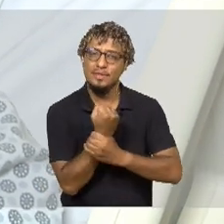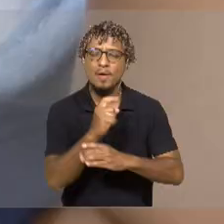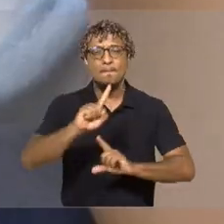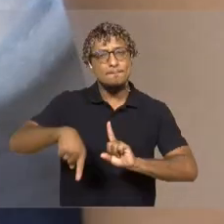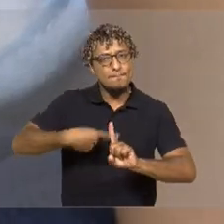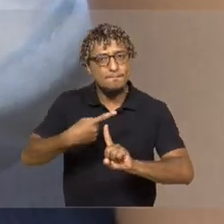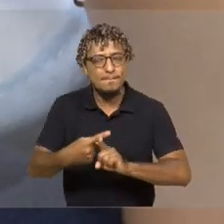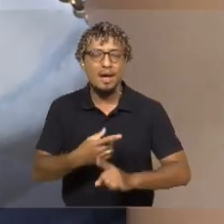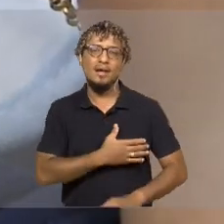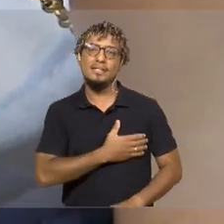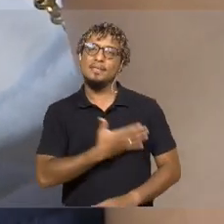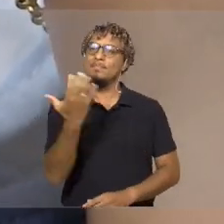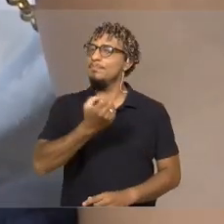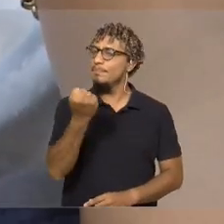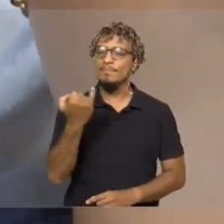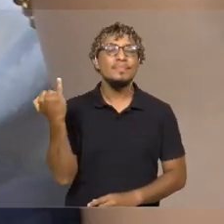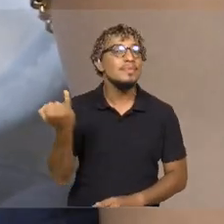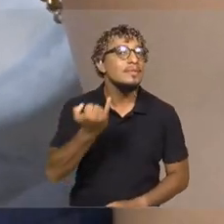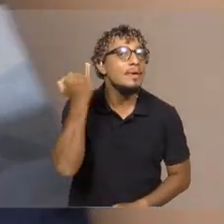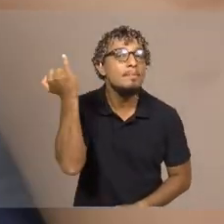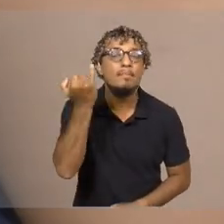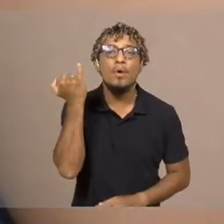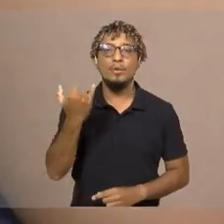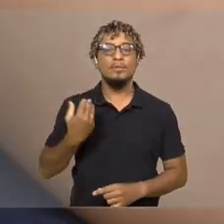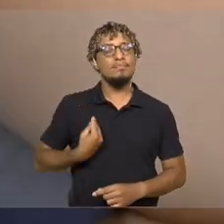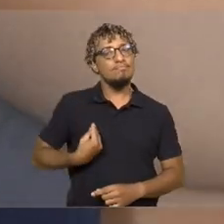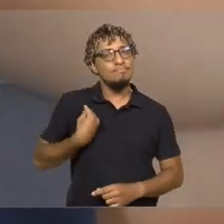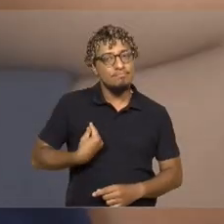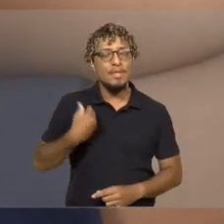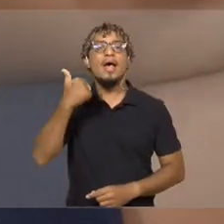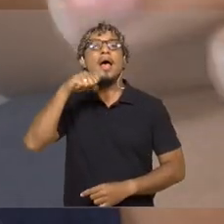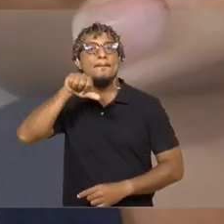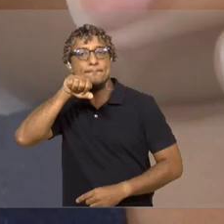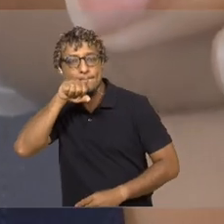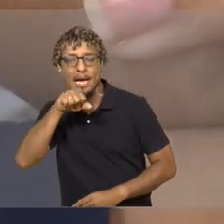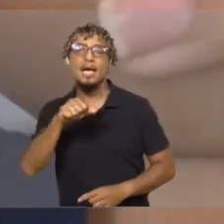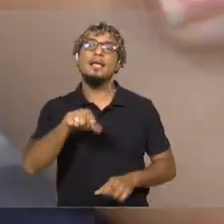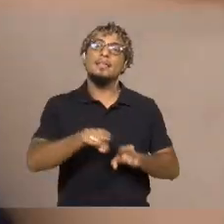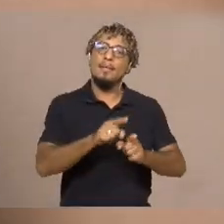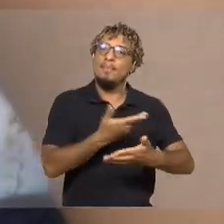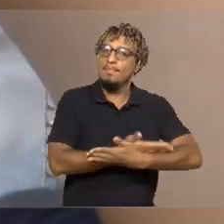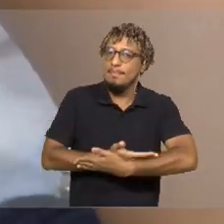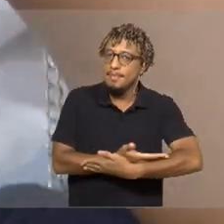amamentação são extremamente importantes para mães e bebês.